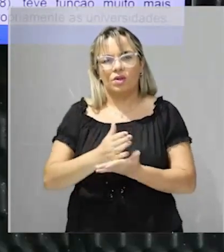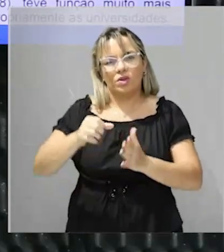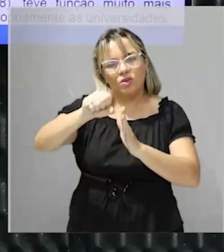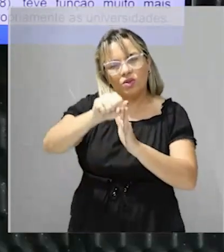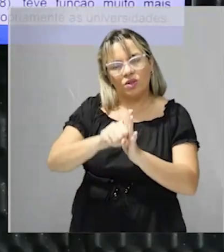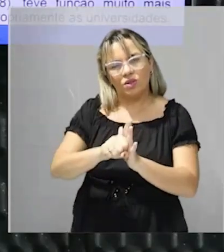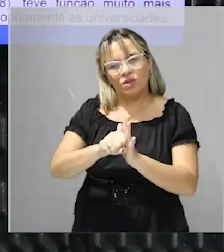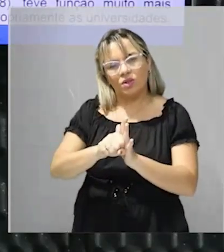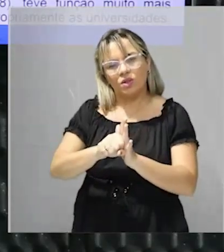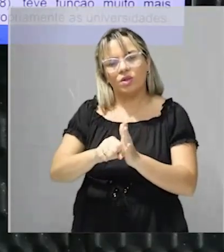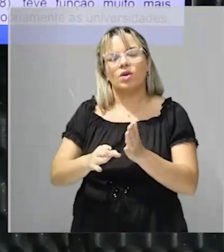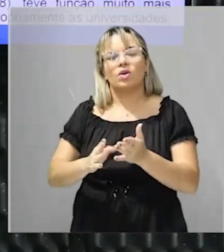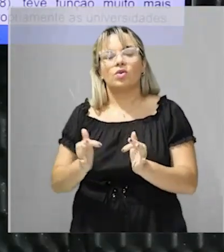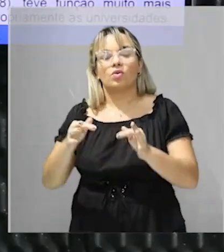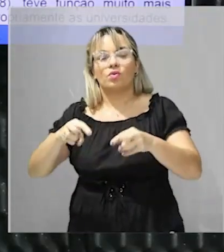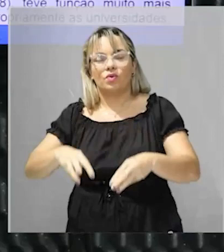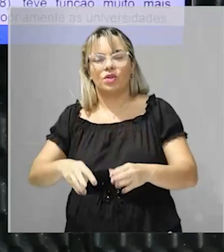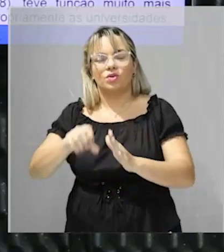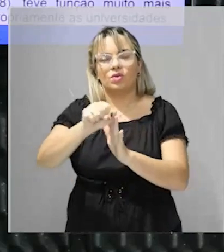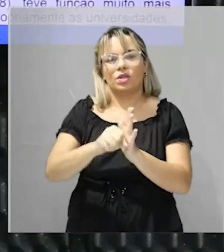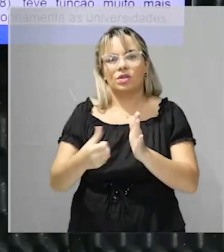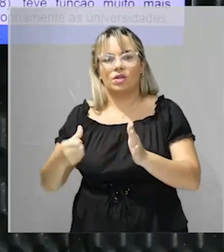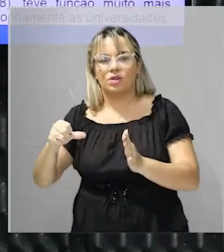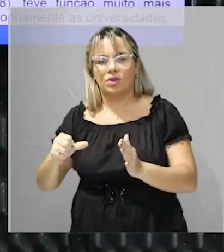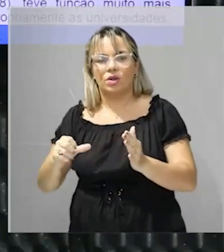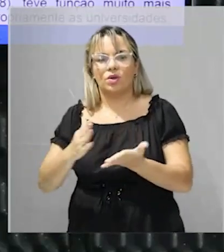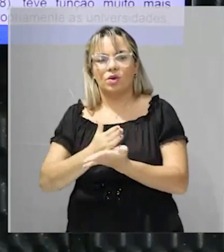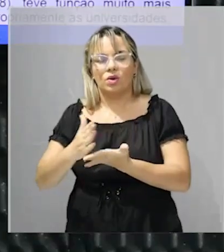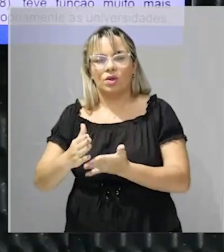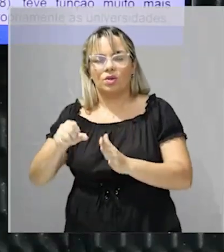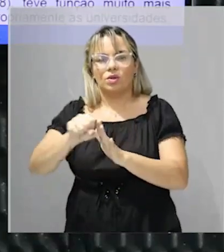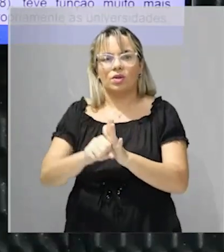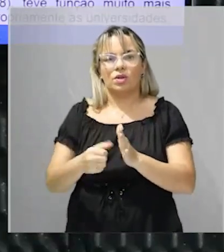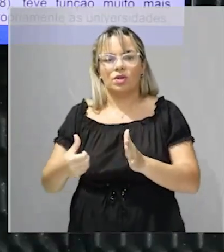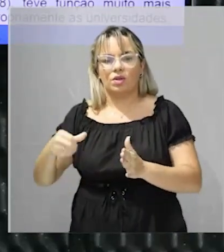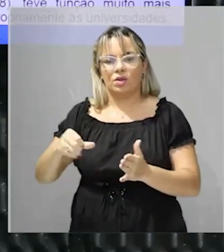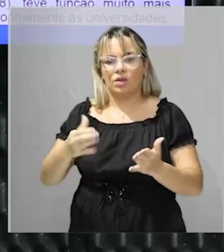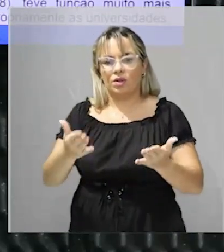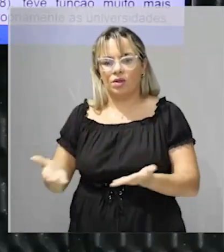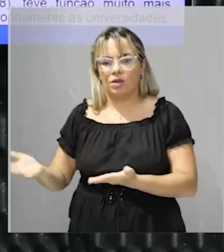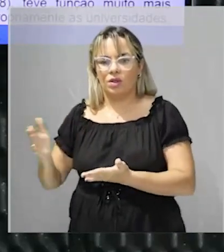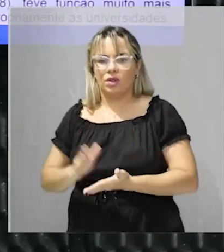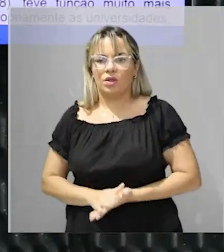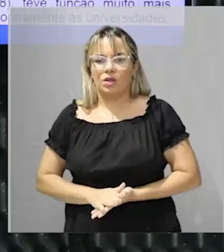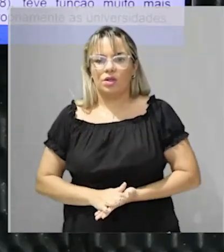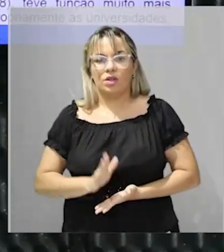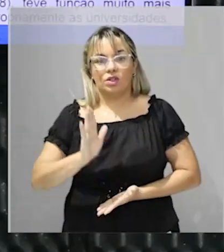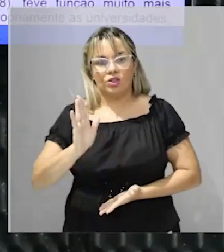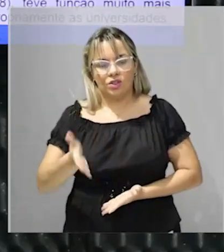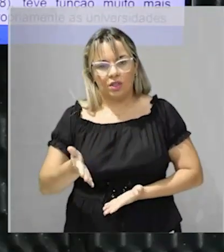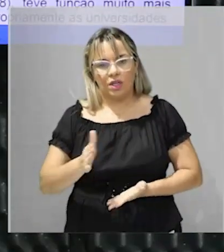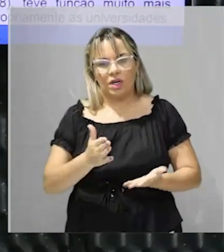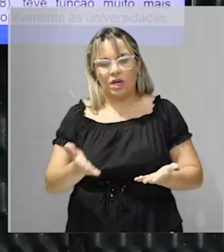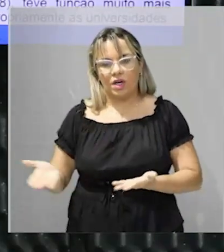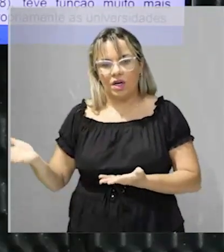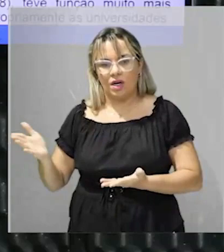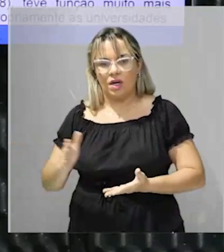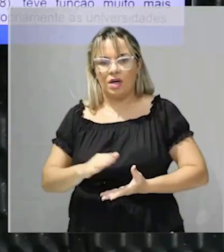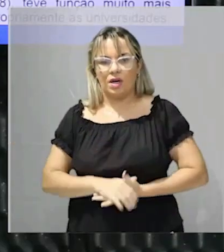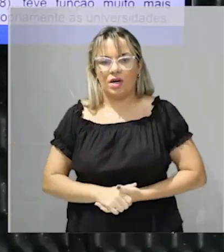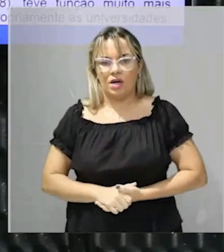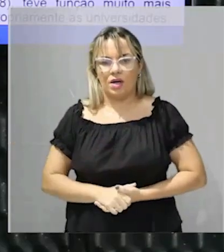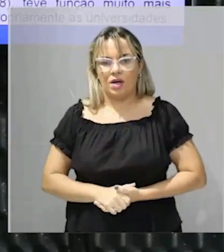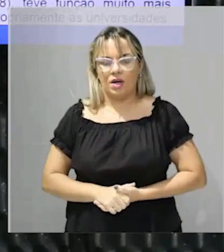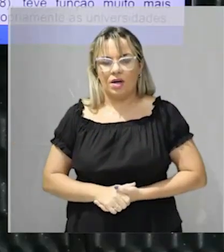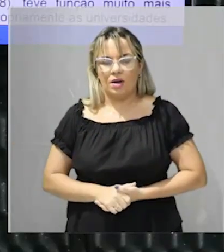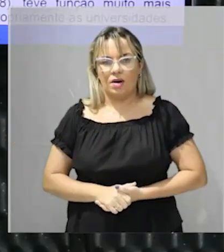e o começo do século 19. Mas para o historiador mexicano Alfredo Ávila Rueda as universidades da América